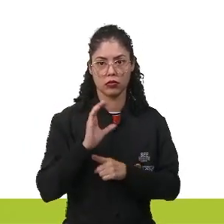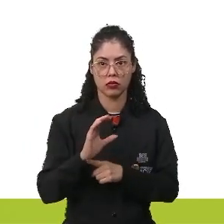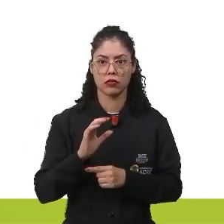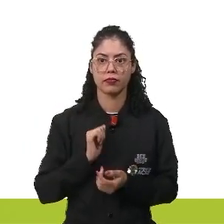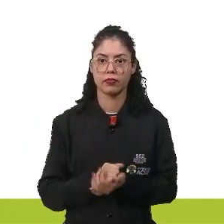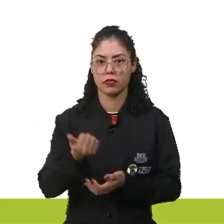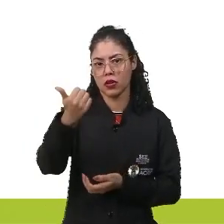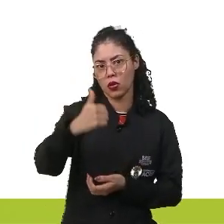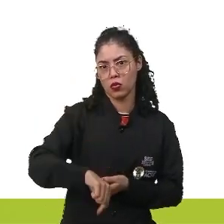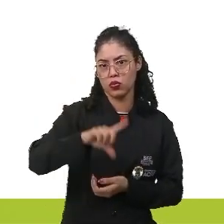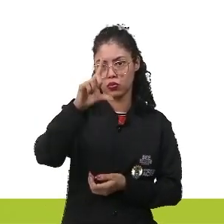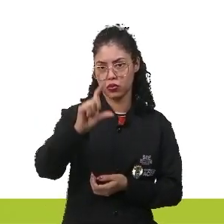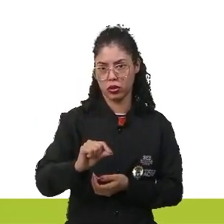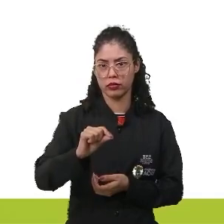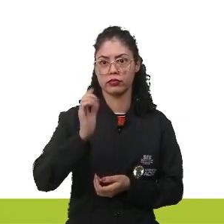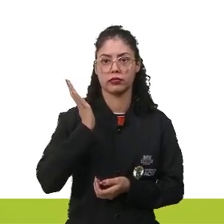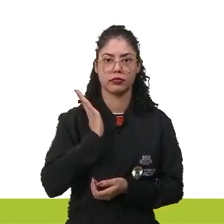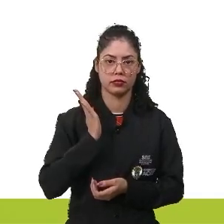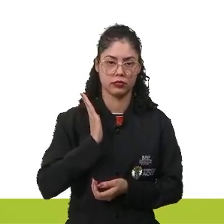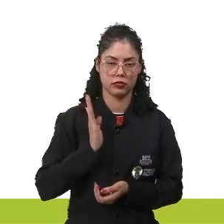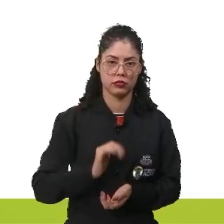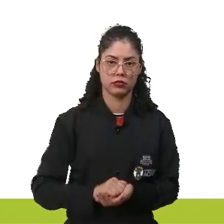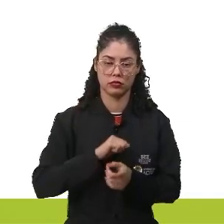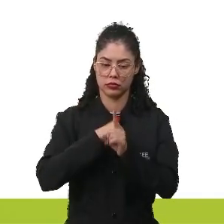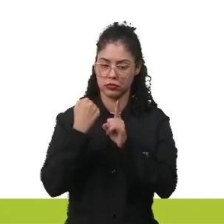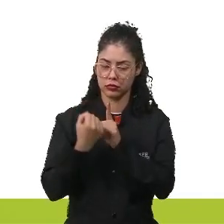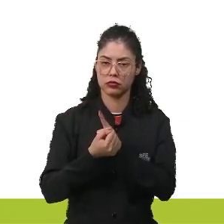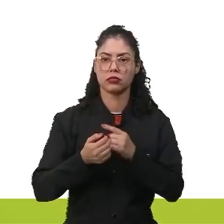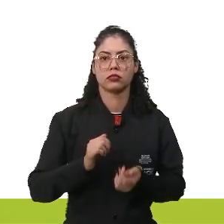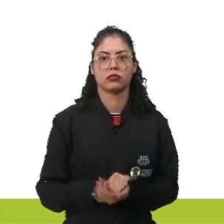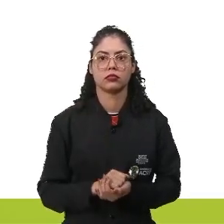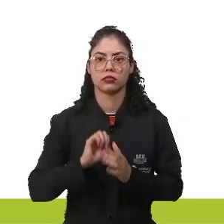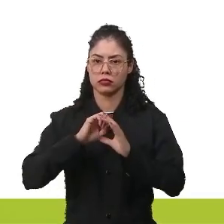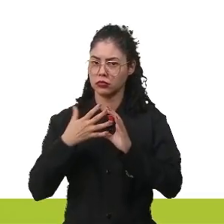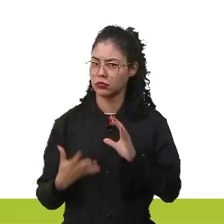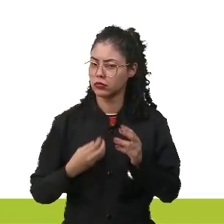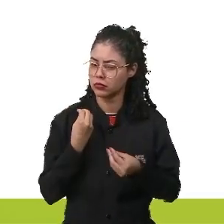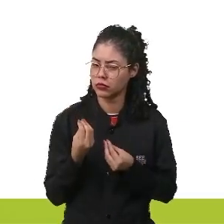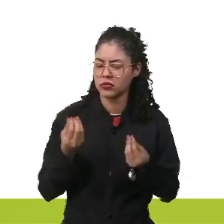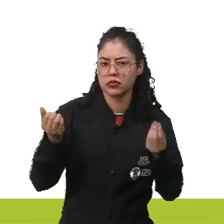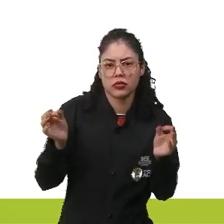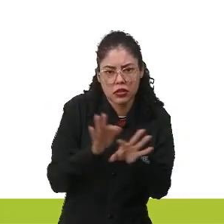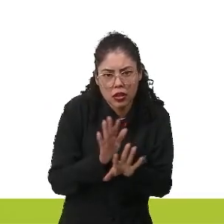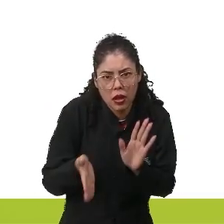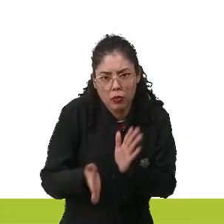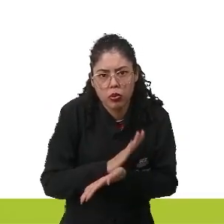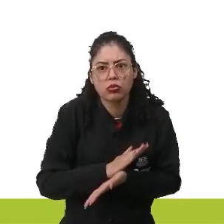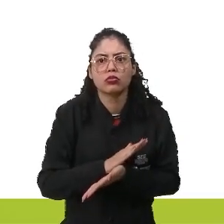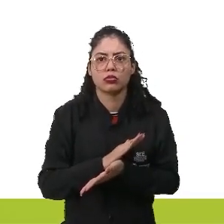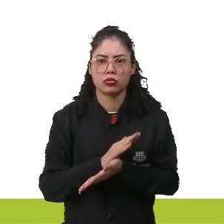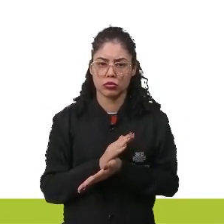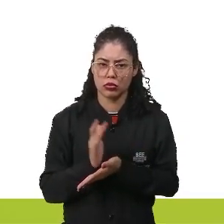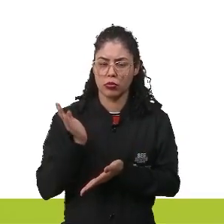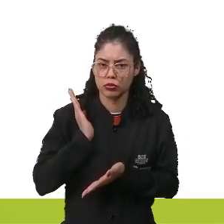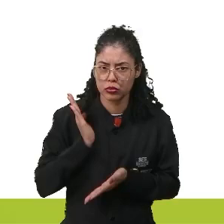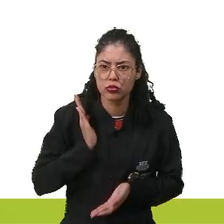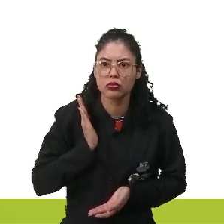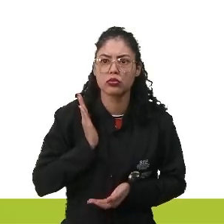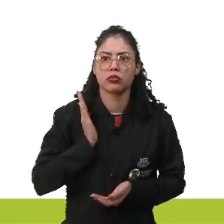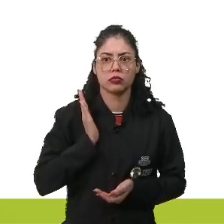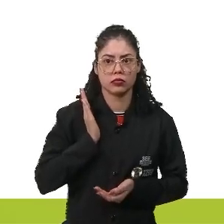falência da sociedade burguesa, vai ser caracterizada como a falência da burguesia, da burguesia